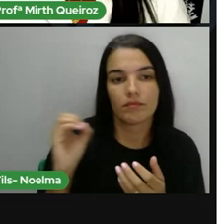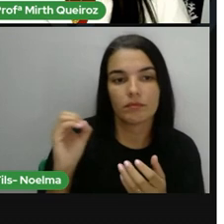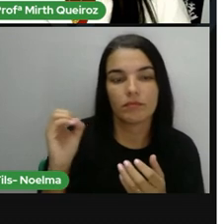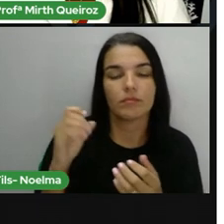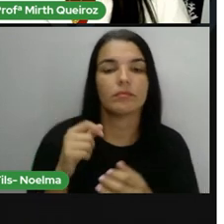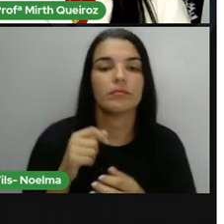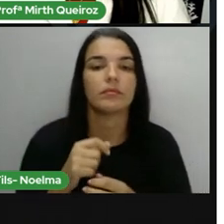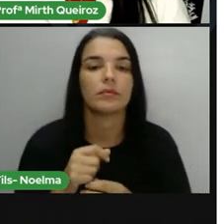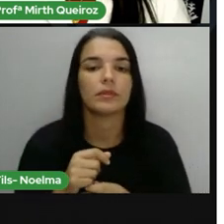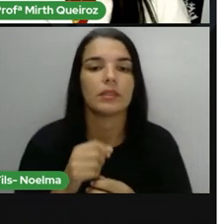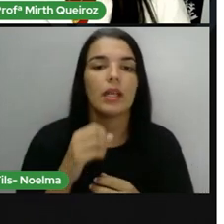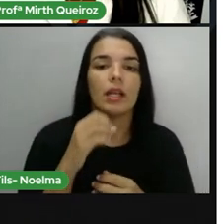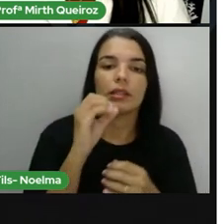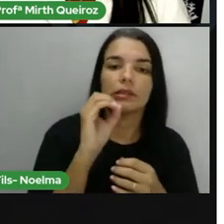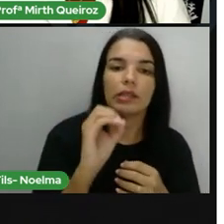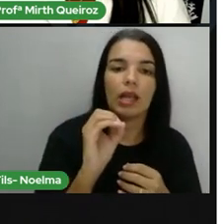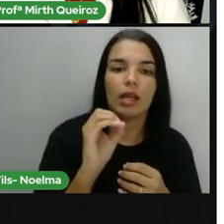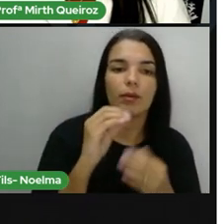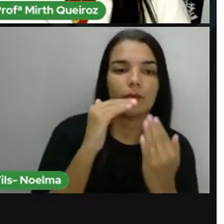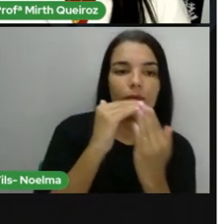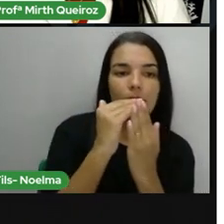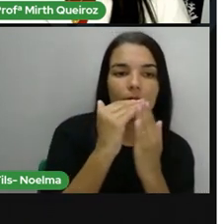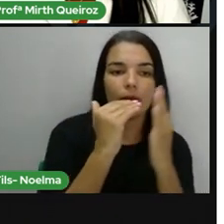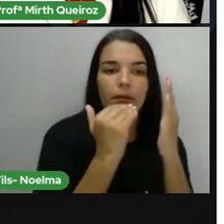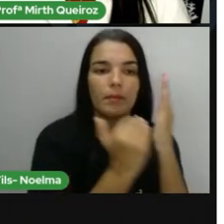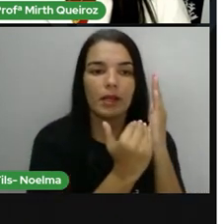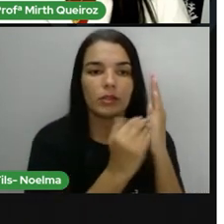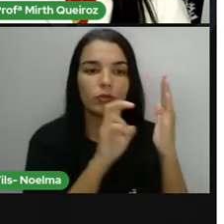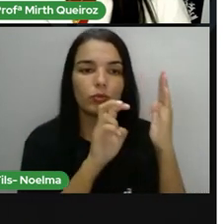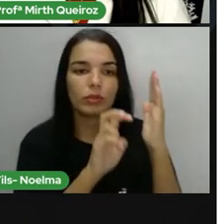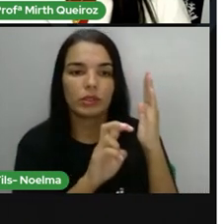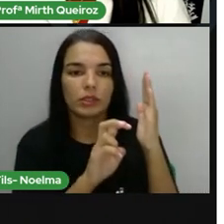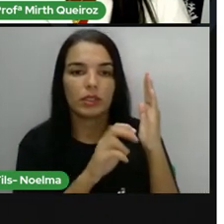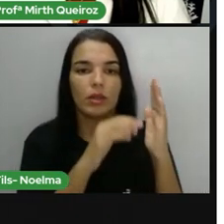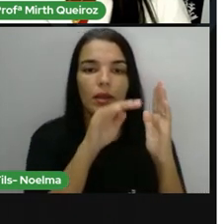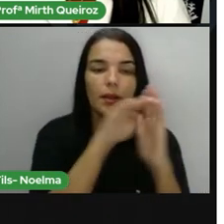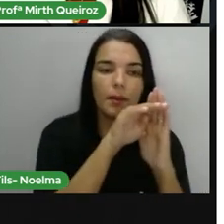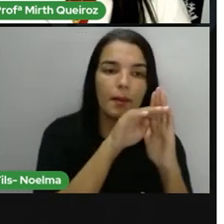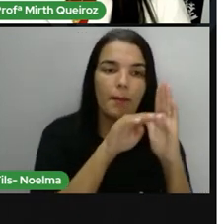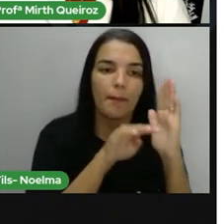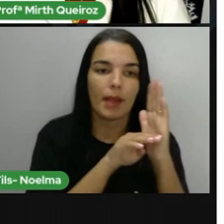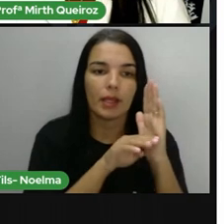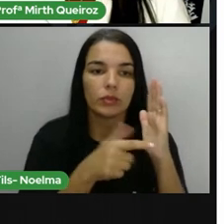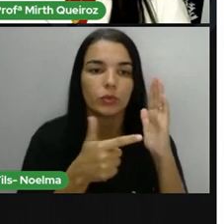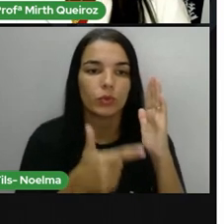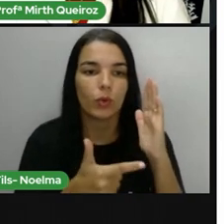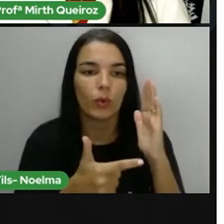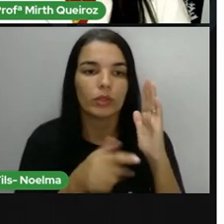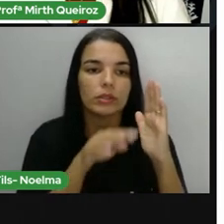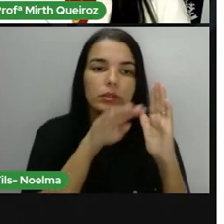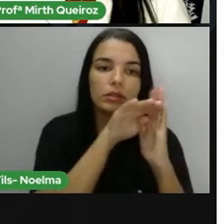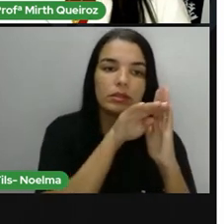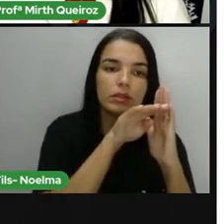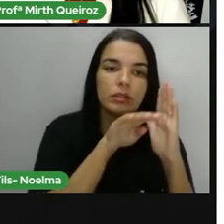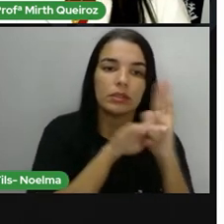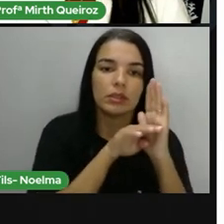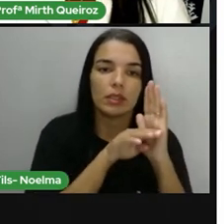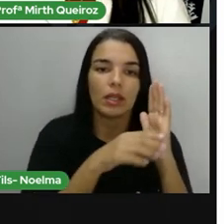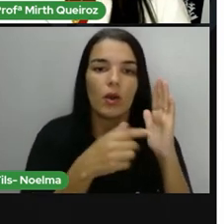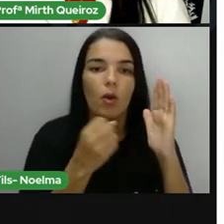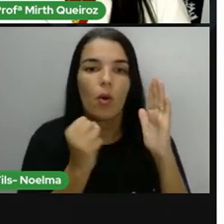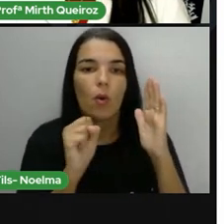vezes 0, 0. 4 vezes 5, 20. Vão 2, fica o 0. 4 vezes 2,